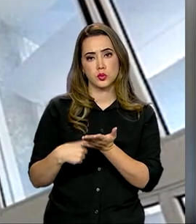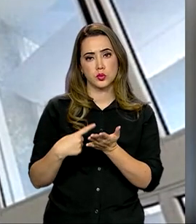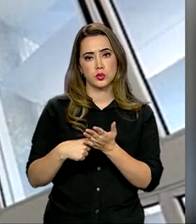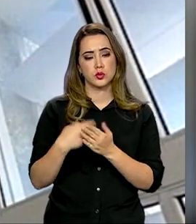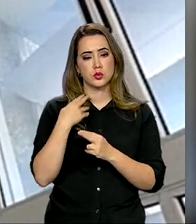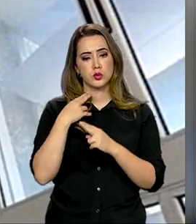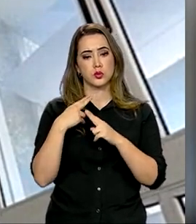fornecedor.